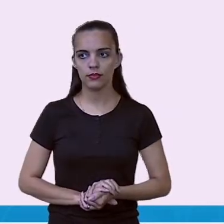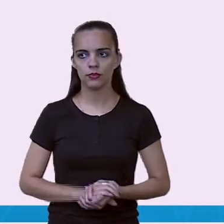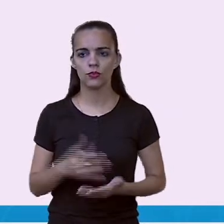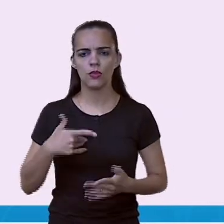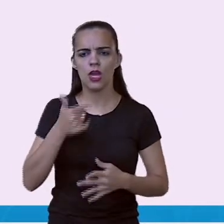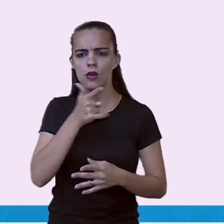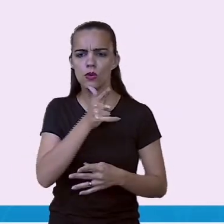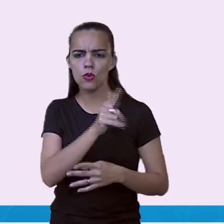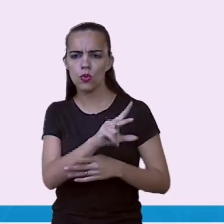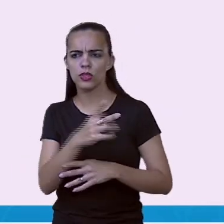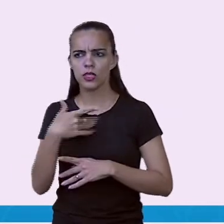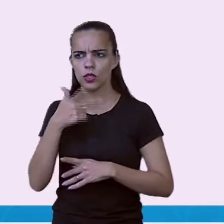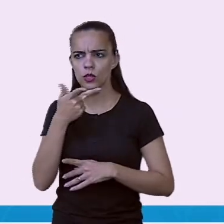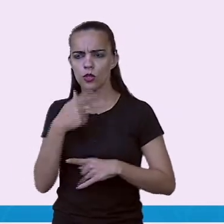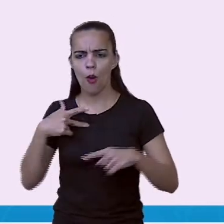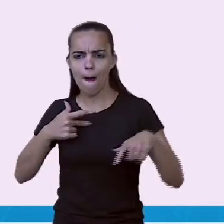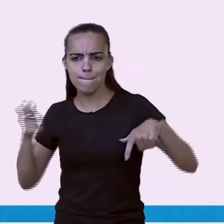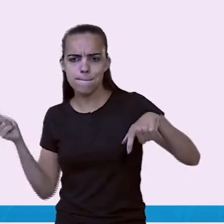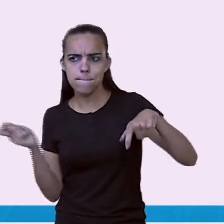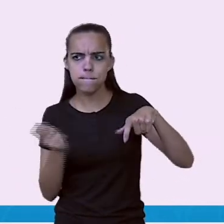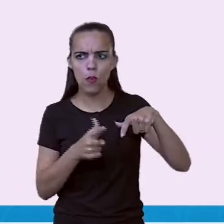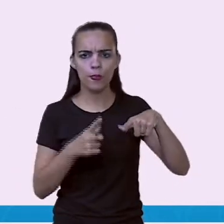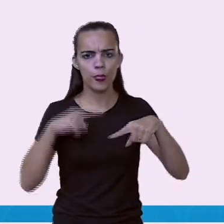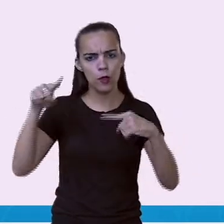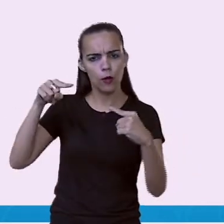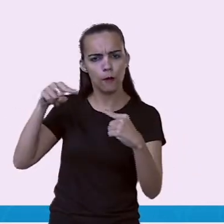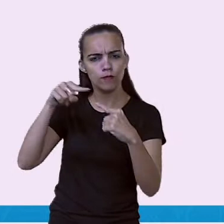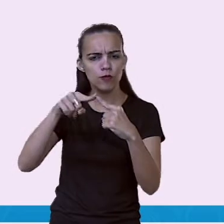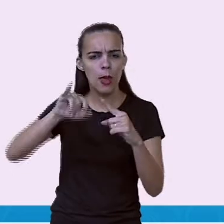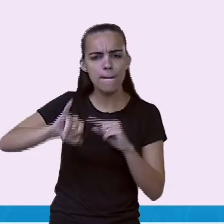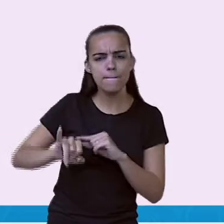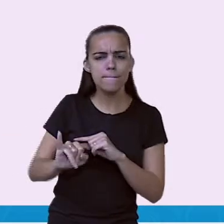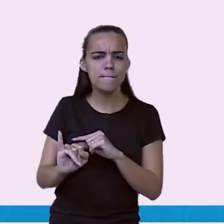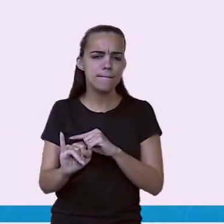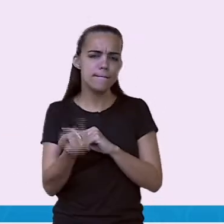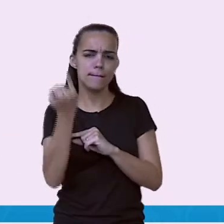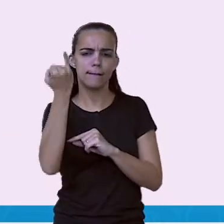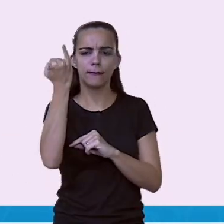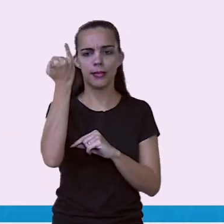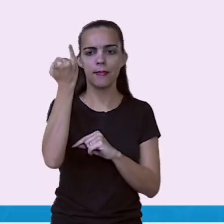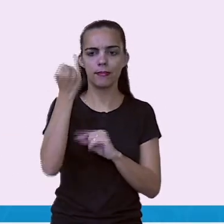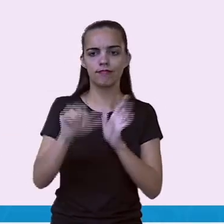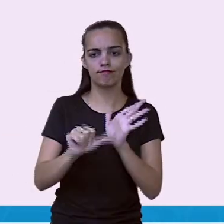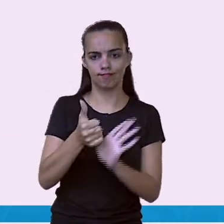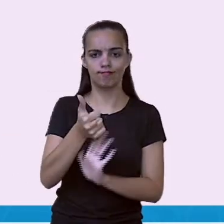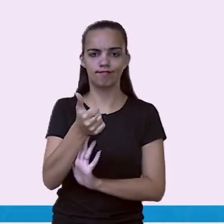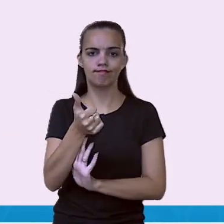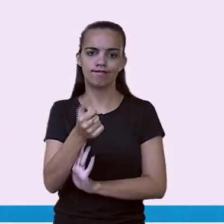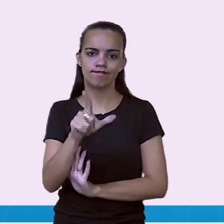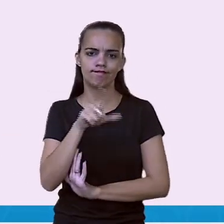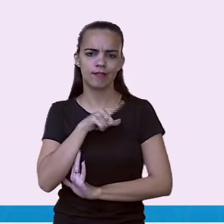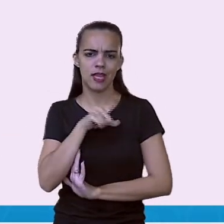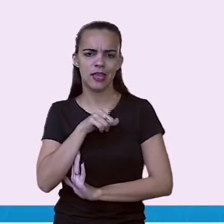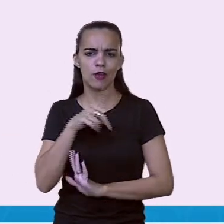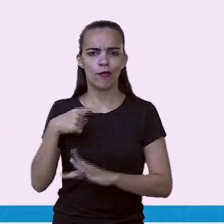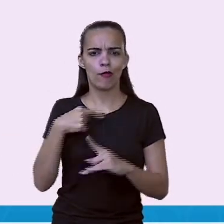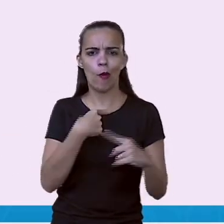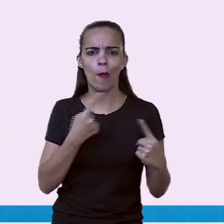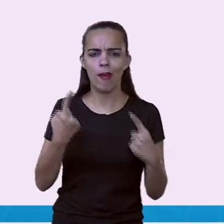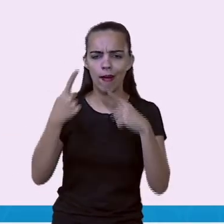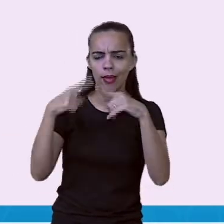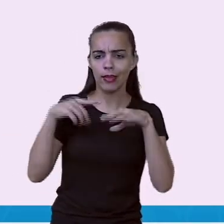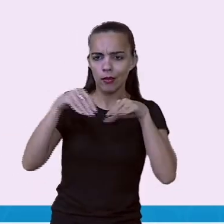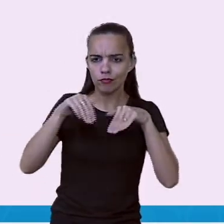atingiu ambos os objetivos na primeira oportunidade, que foi sua vez de ser sede. O zagueiro